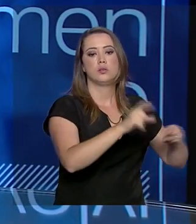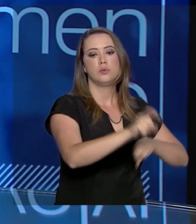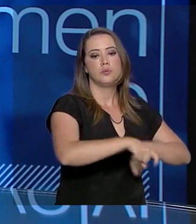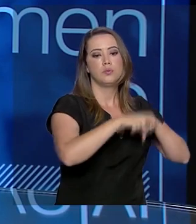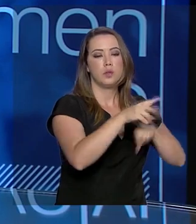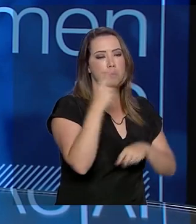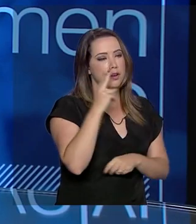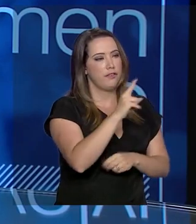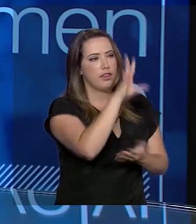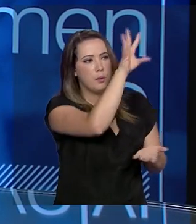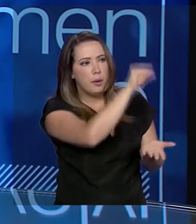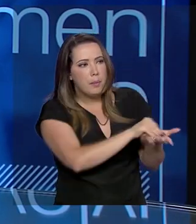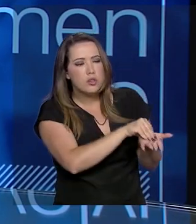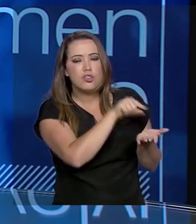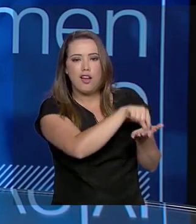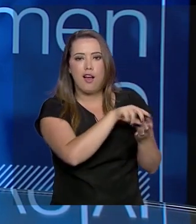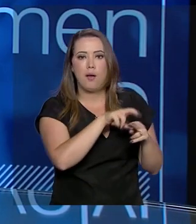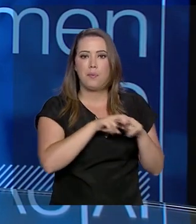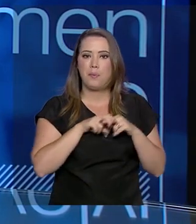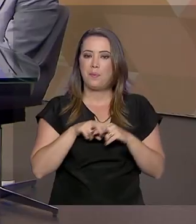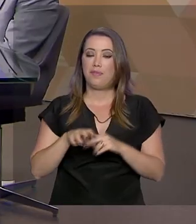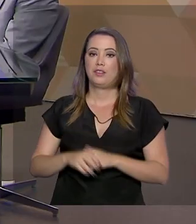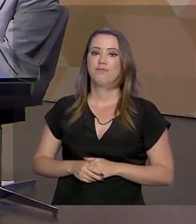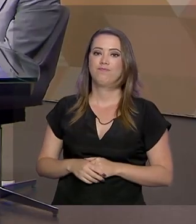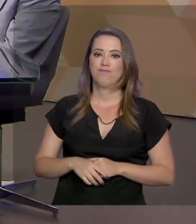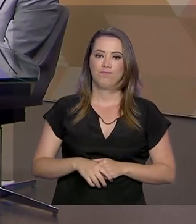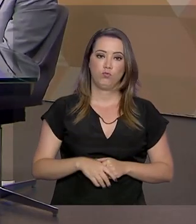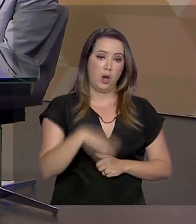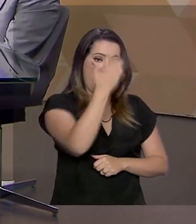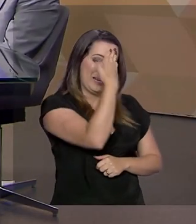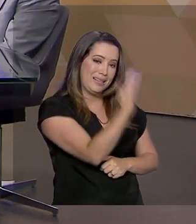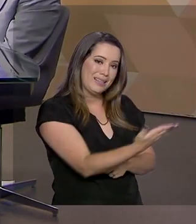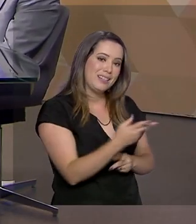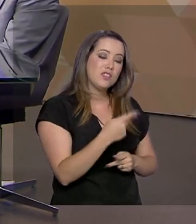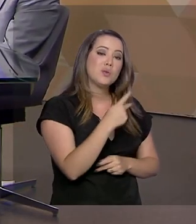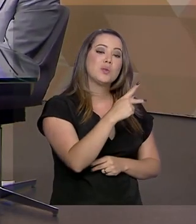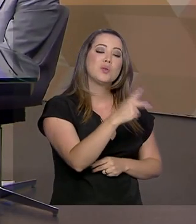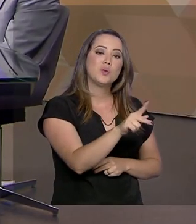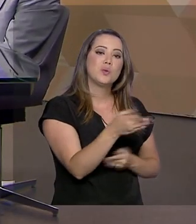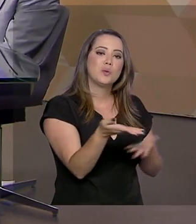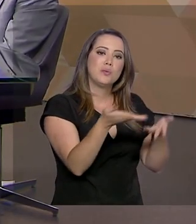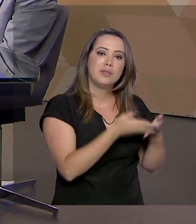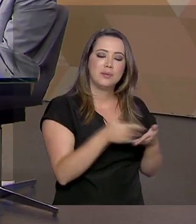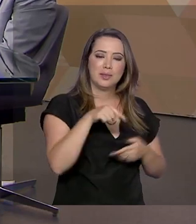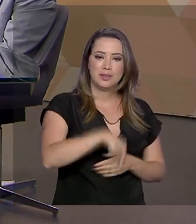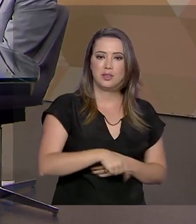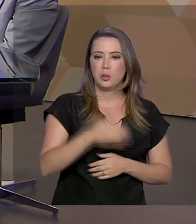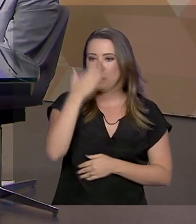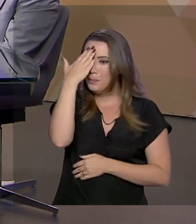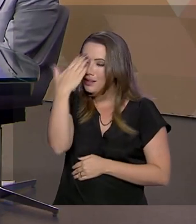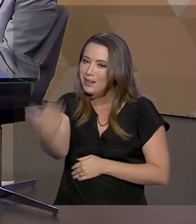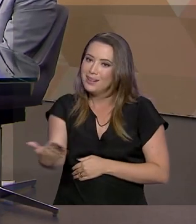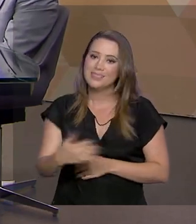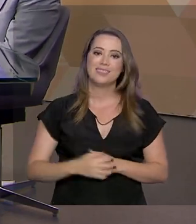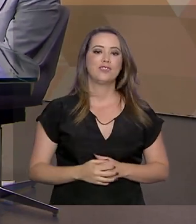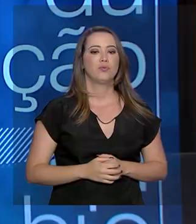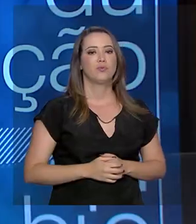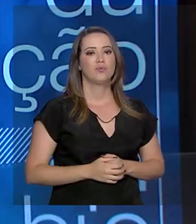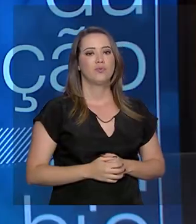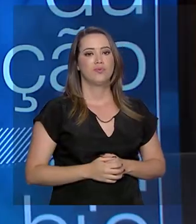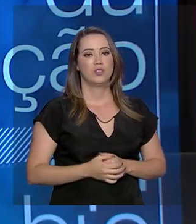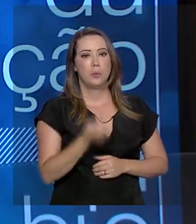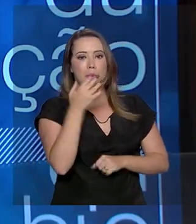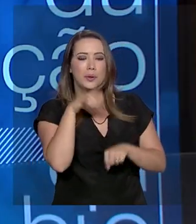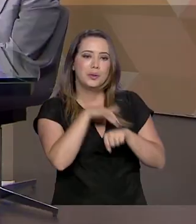pessoa também fazer o download através dos seus lares. Agradeço muito a sua participação aqui no Brasil em Pauta, secretário. Obrigado, Gabriela. Uma